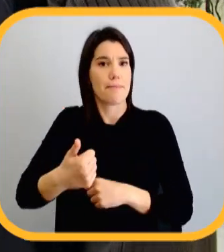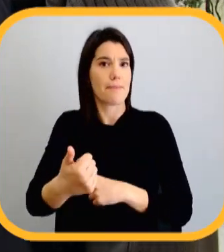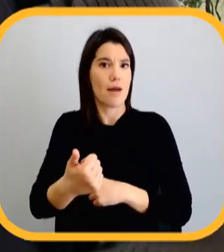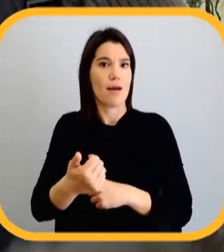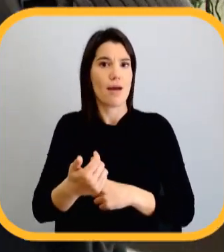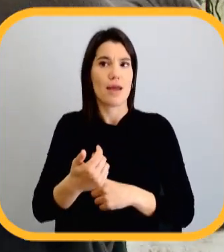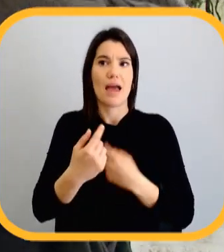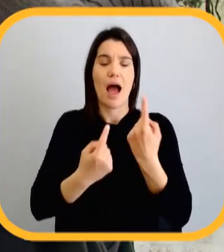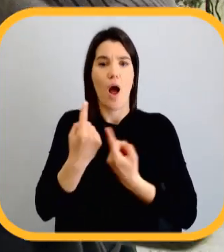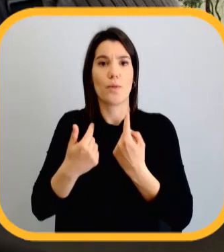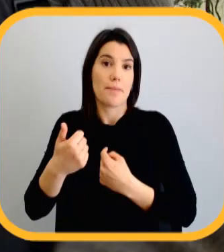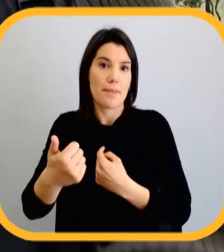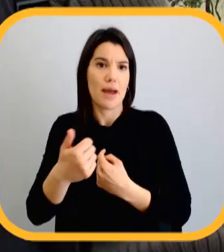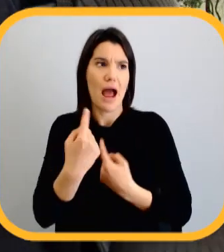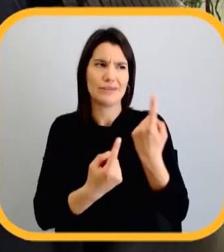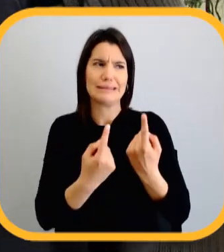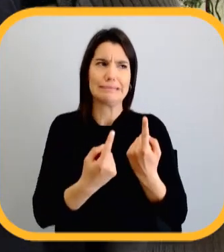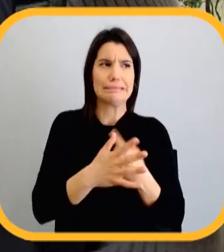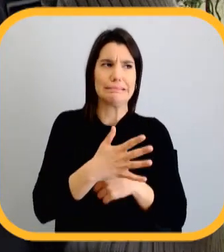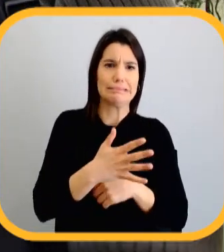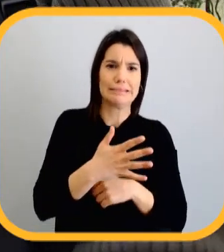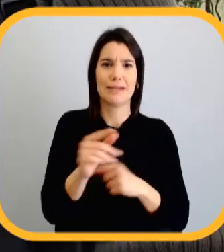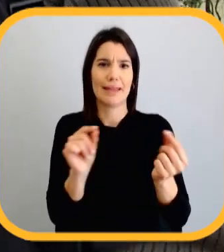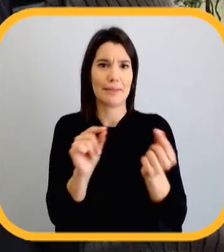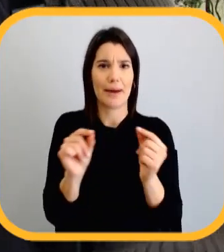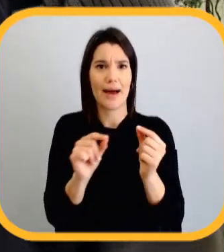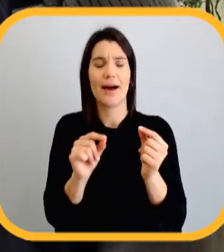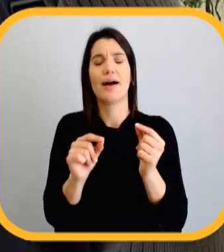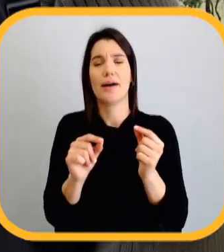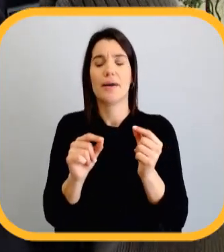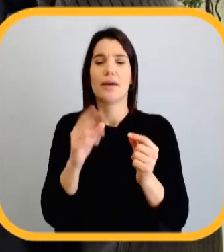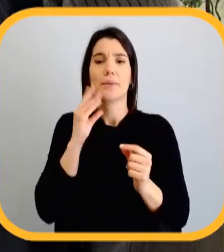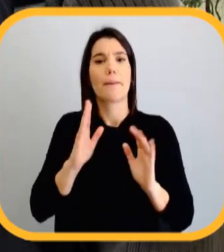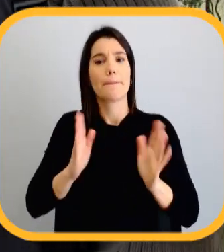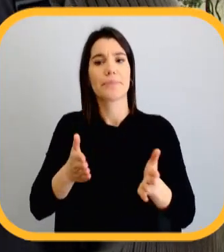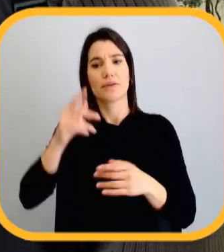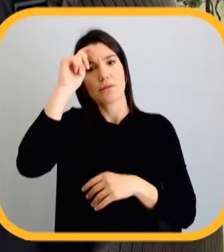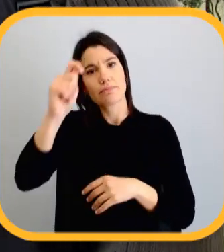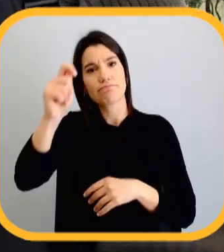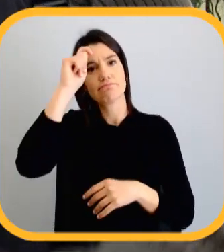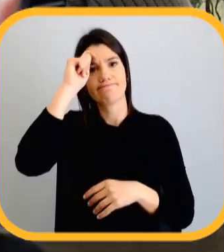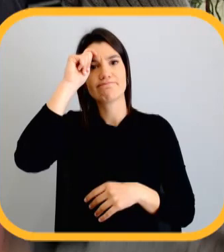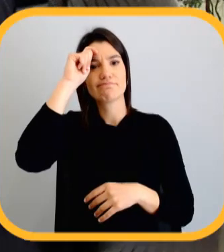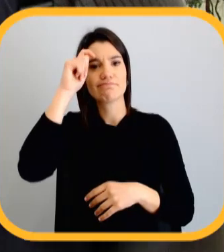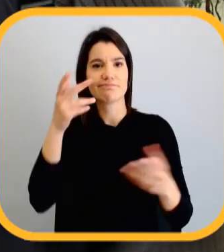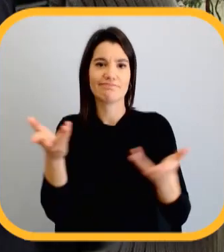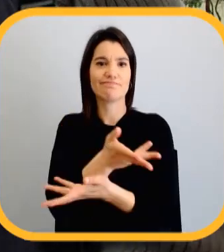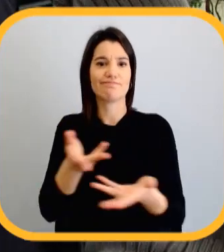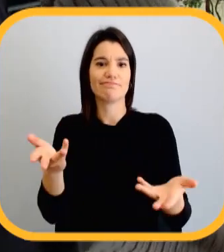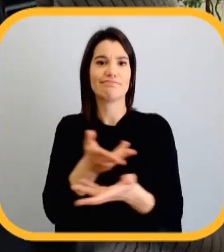correm bem, como podemos ver, há uns que correm bem, há outros que não correm tão bem. Acho que é preciso ter principalmente respeito